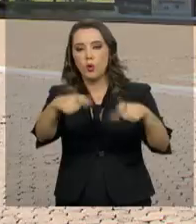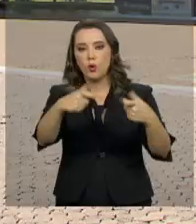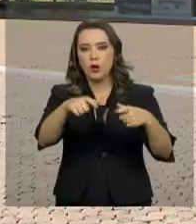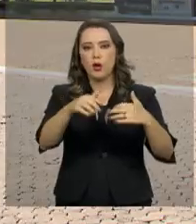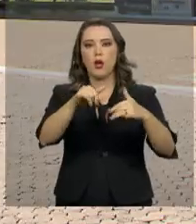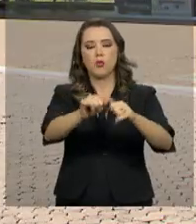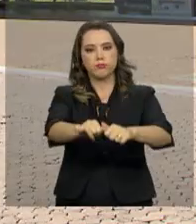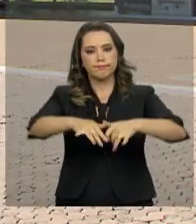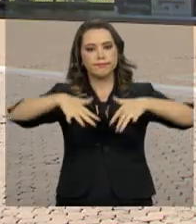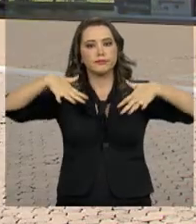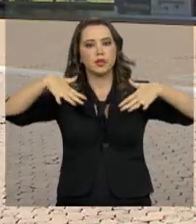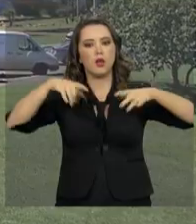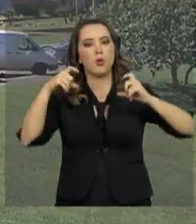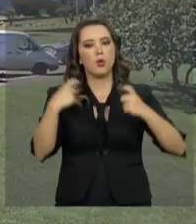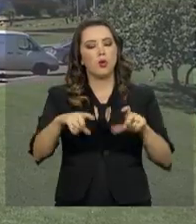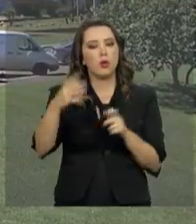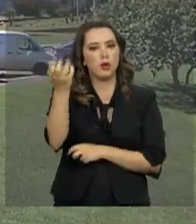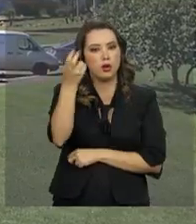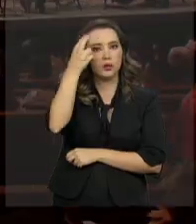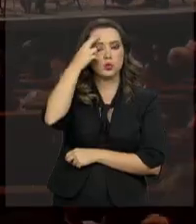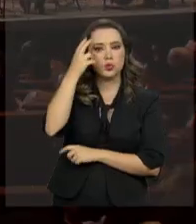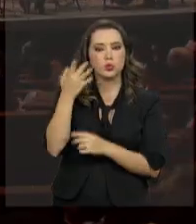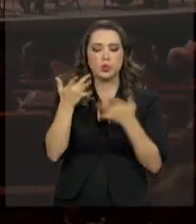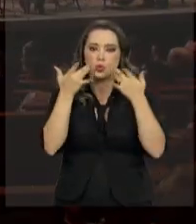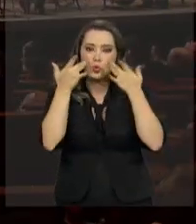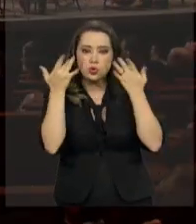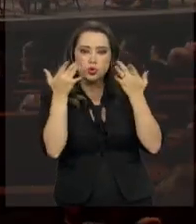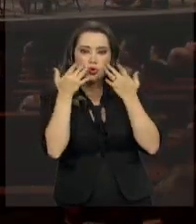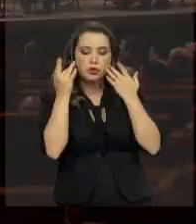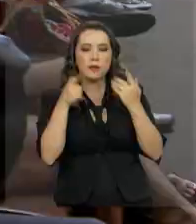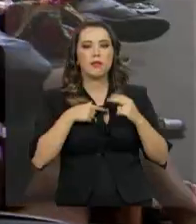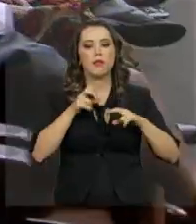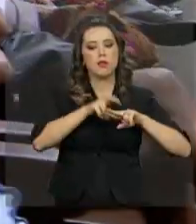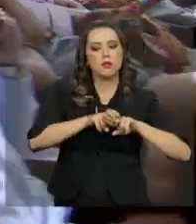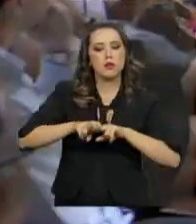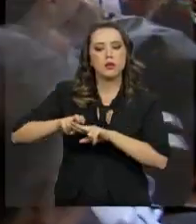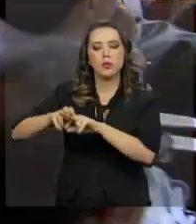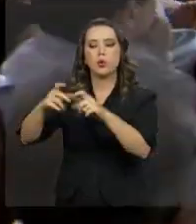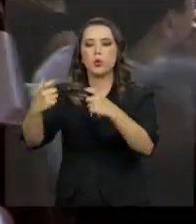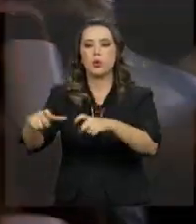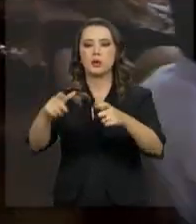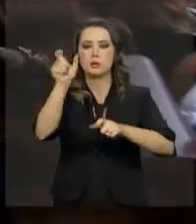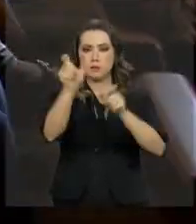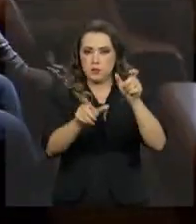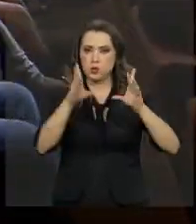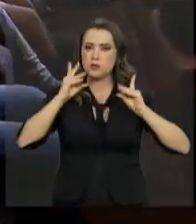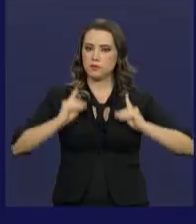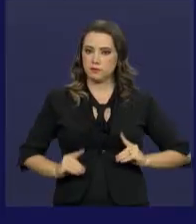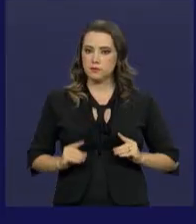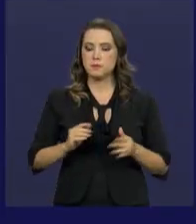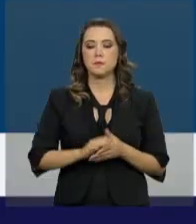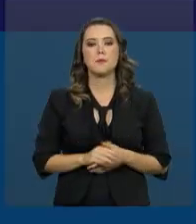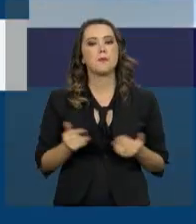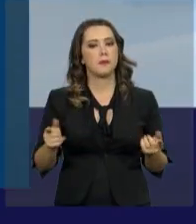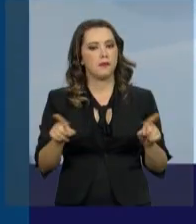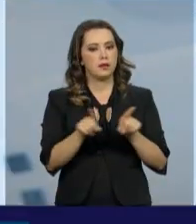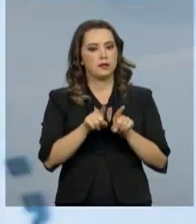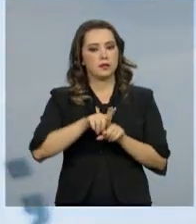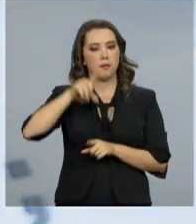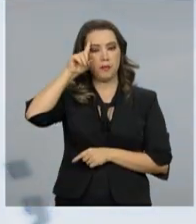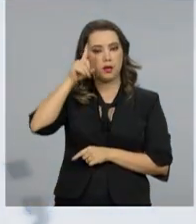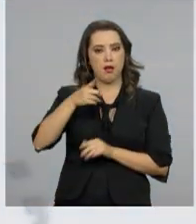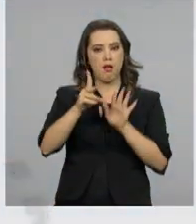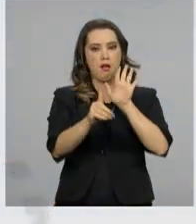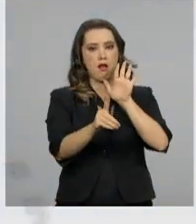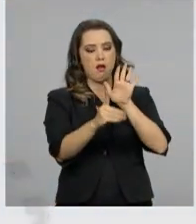estádios, centros culturais e teatros, reservem assentos e espaços para pessoas com deficiência. Tem também um decreto